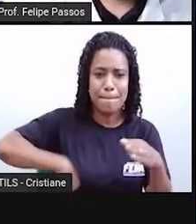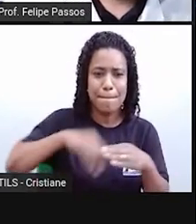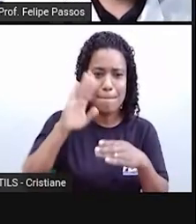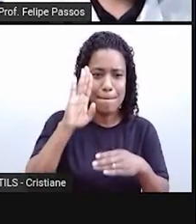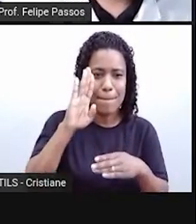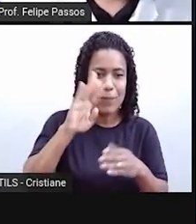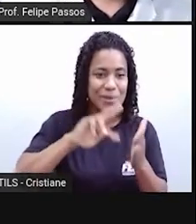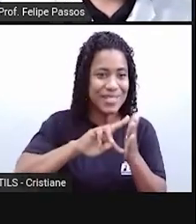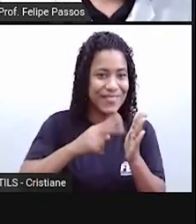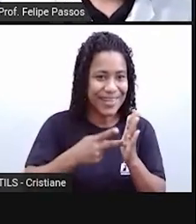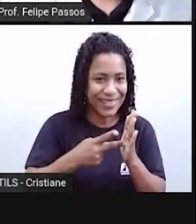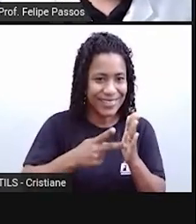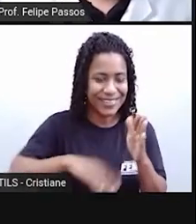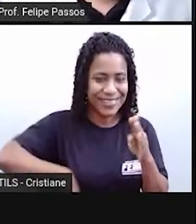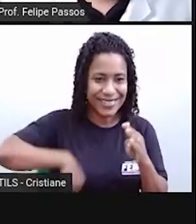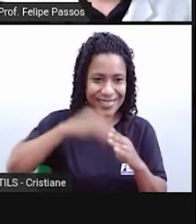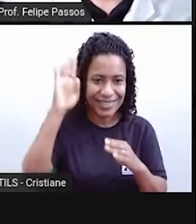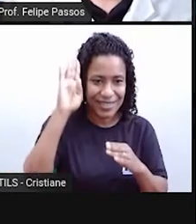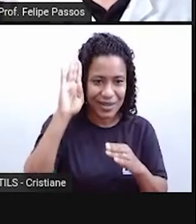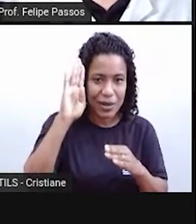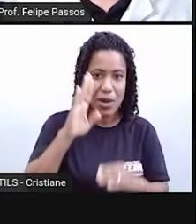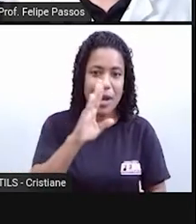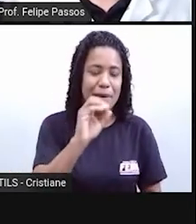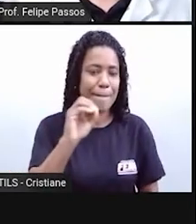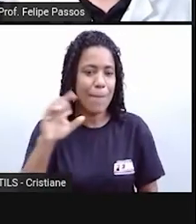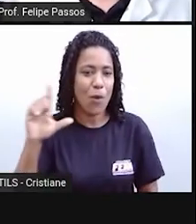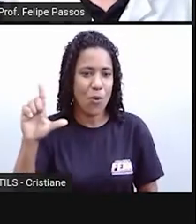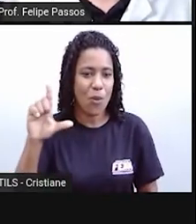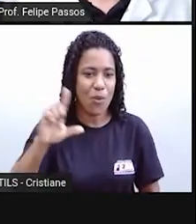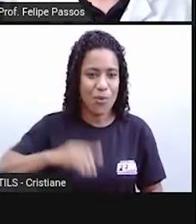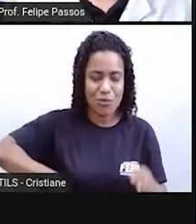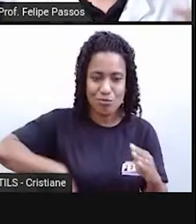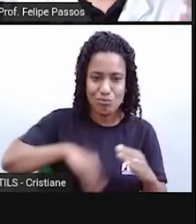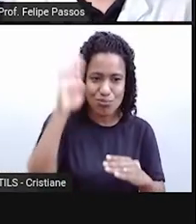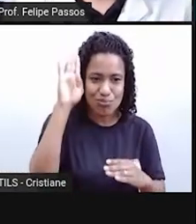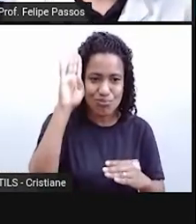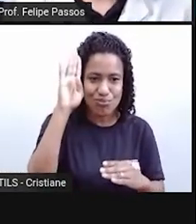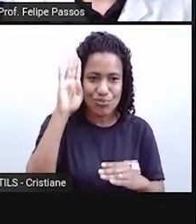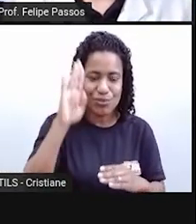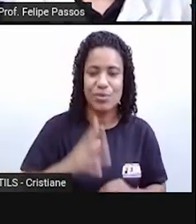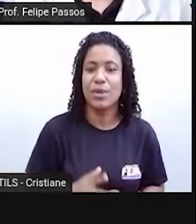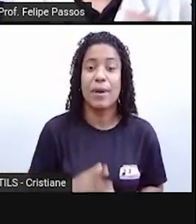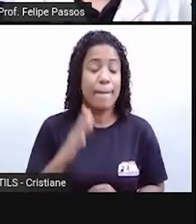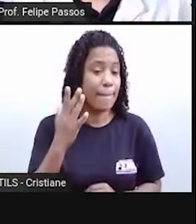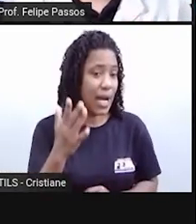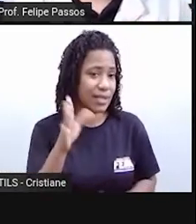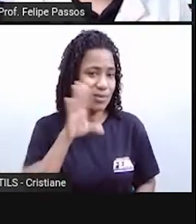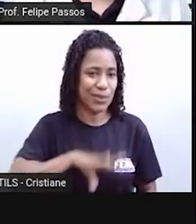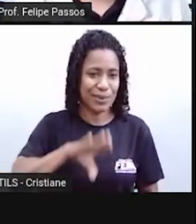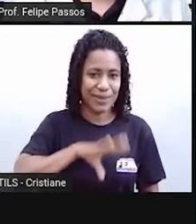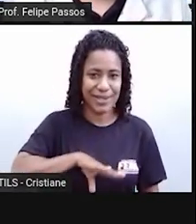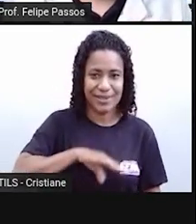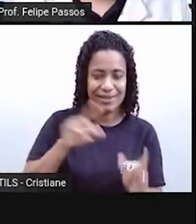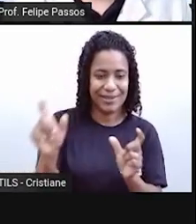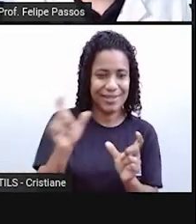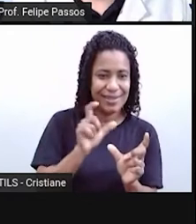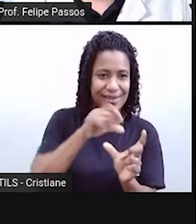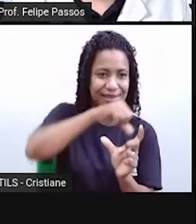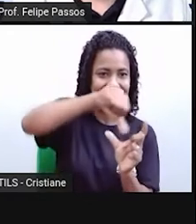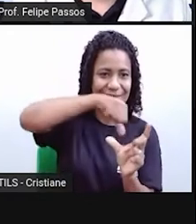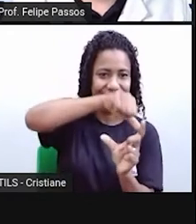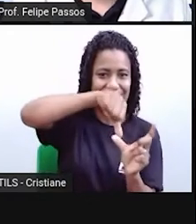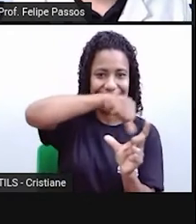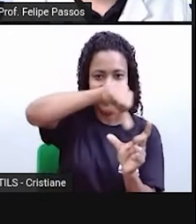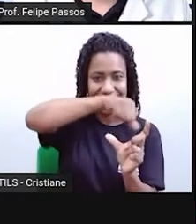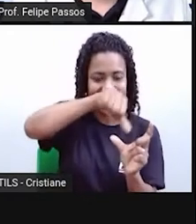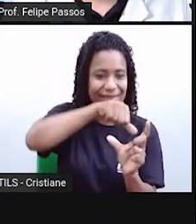bol é bola. Pé na bola. Só que em português, a gente aportuguesou, a gente transformou essa palavra para ficar